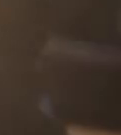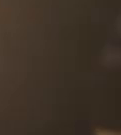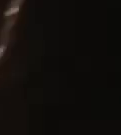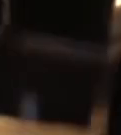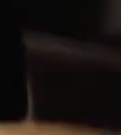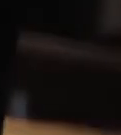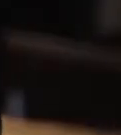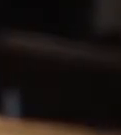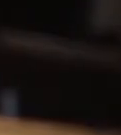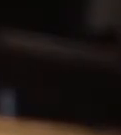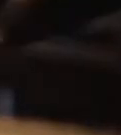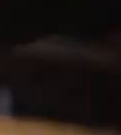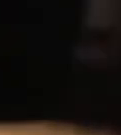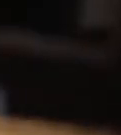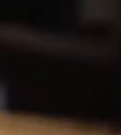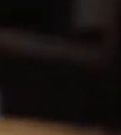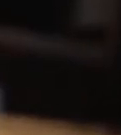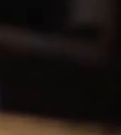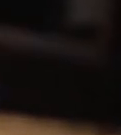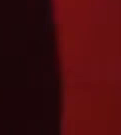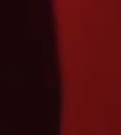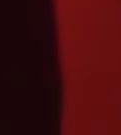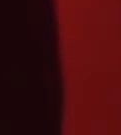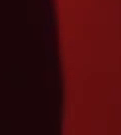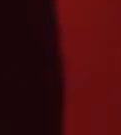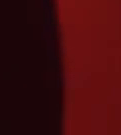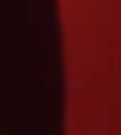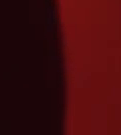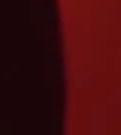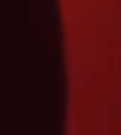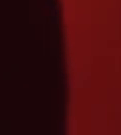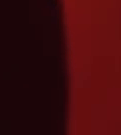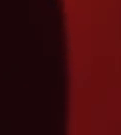de quarteirão Cabo Tenor Cabo Tenor